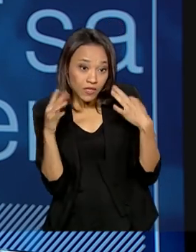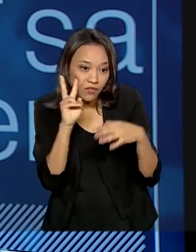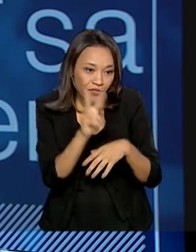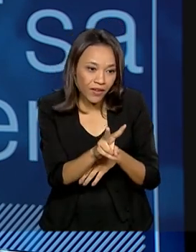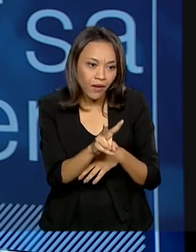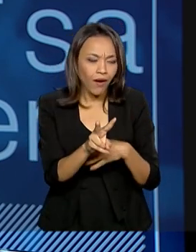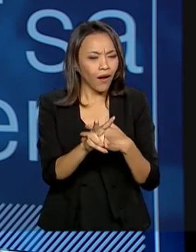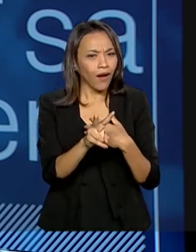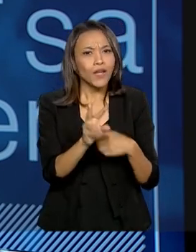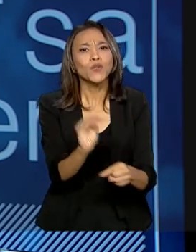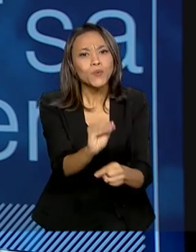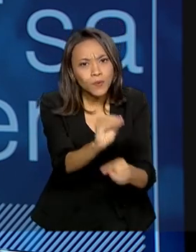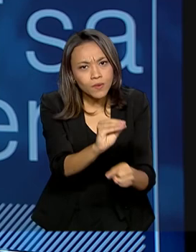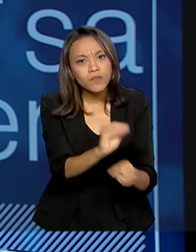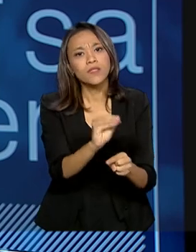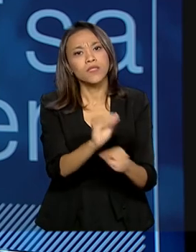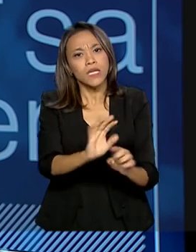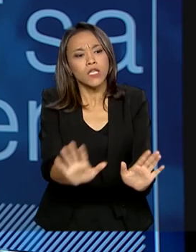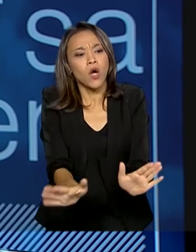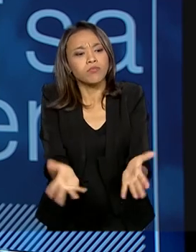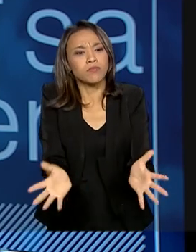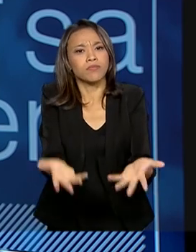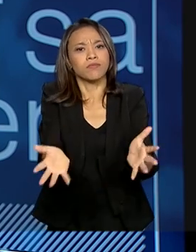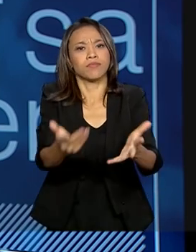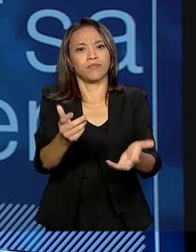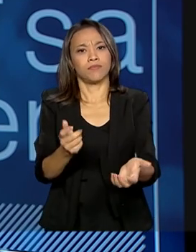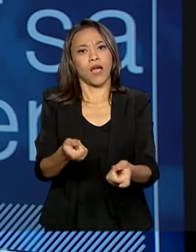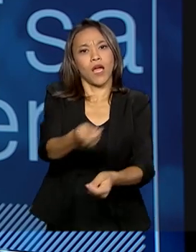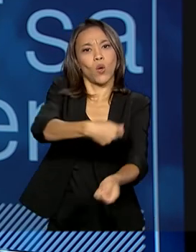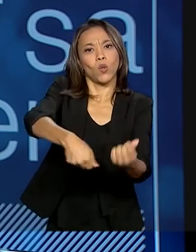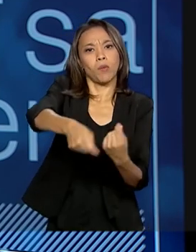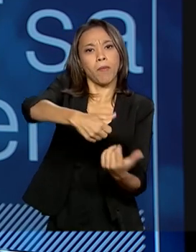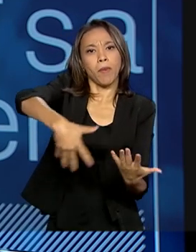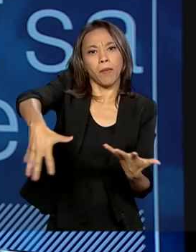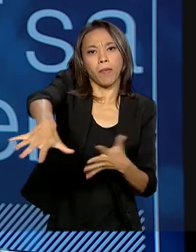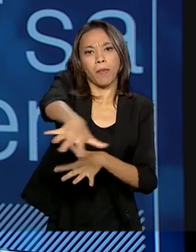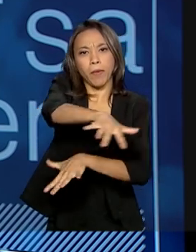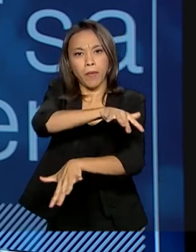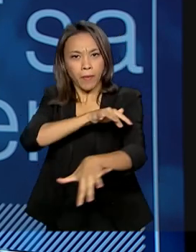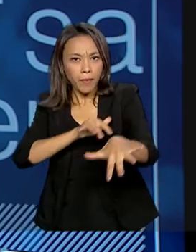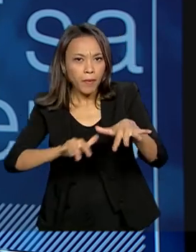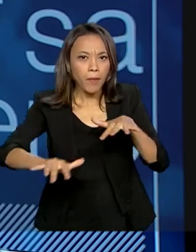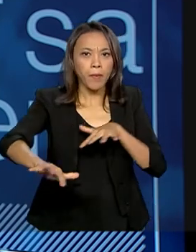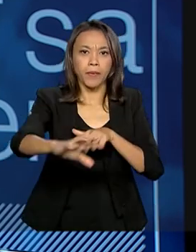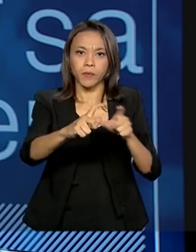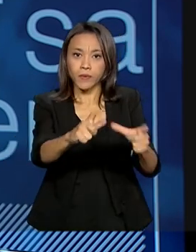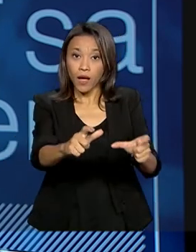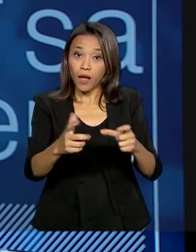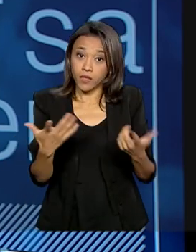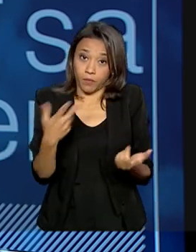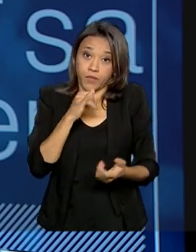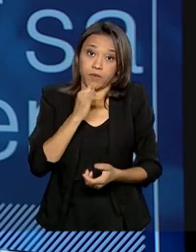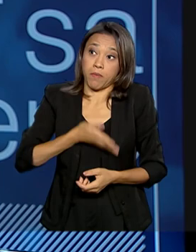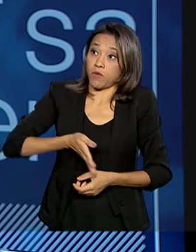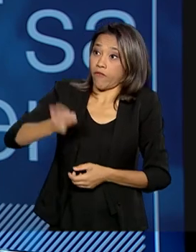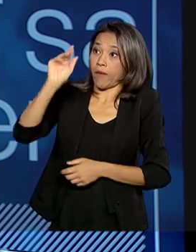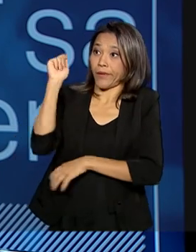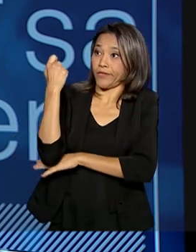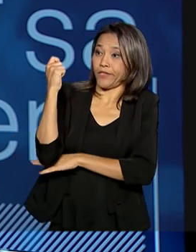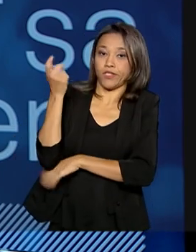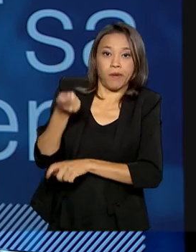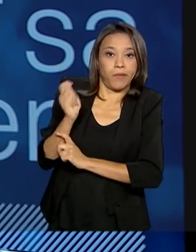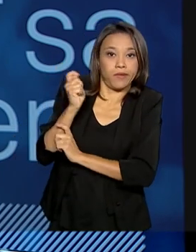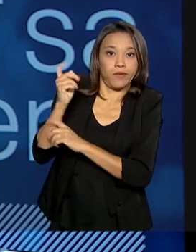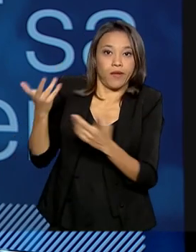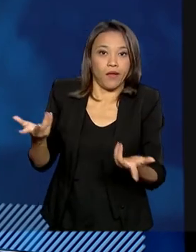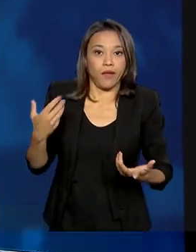preserva e desenvolve economicamente aquele local. Então, não adianta. E na Argentina, o pessoal vai para a Argentina para pescar, o pessoal vai